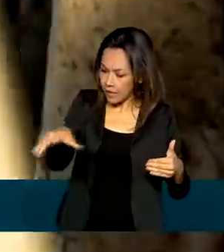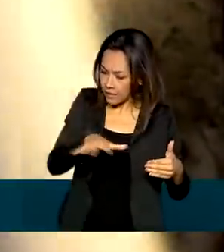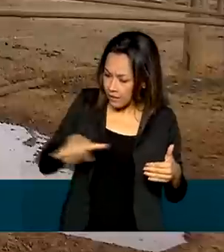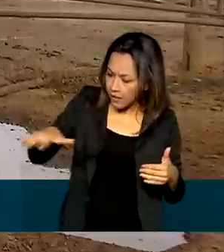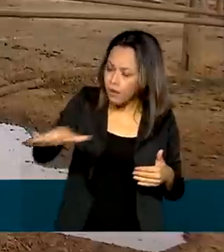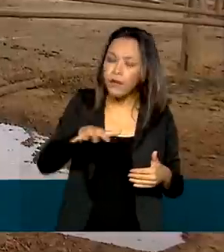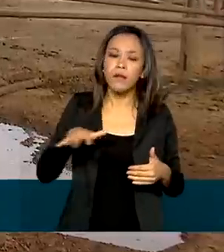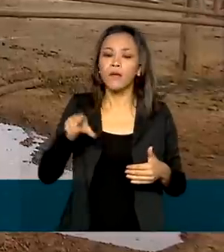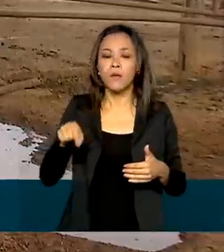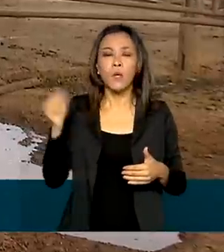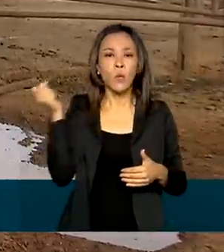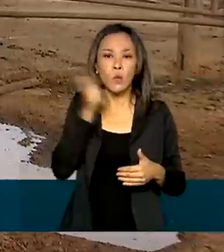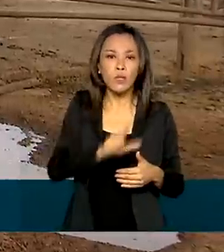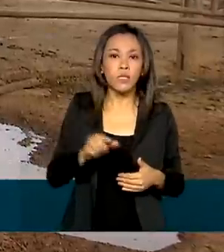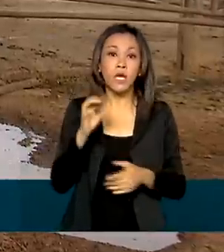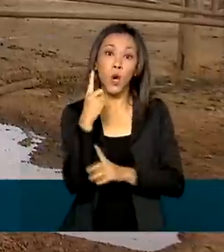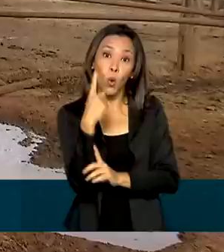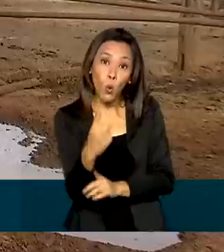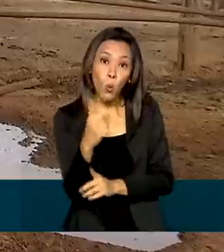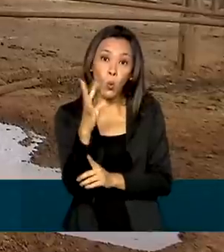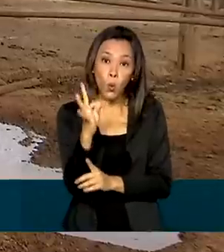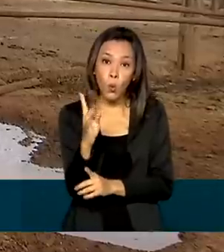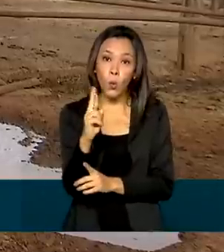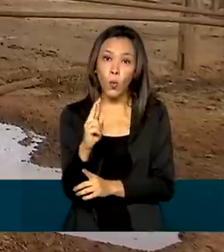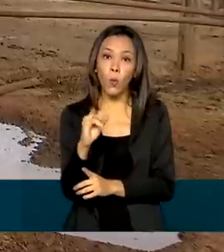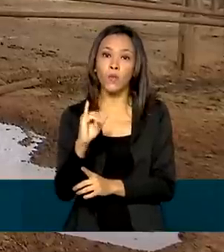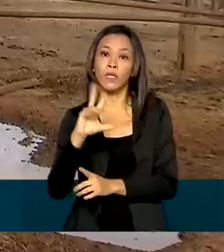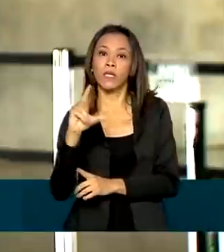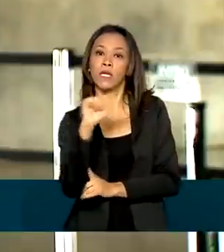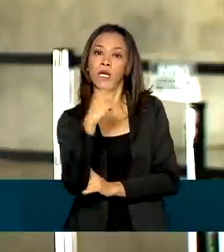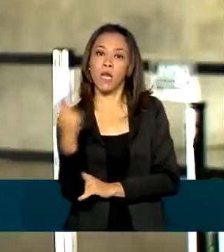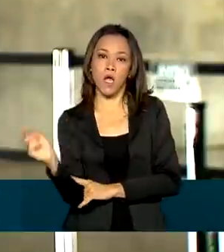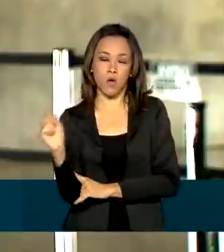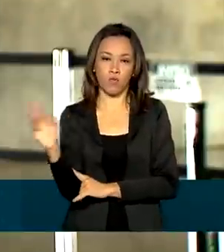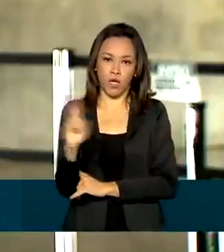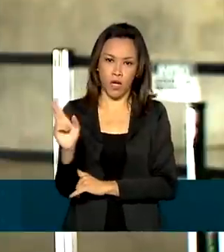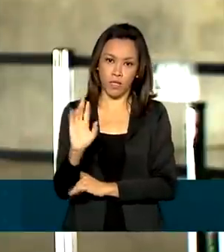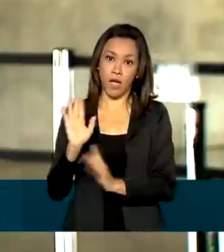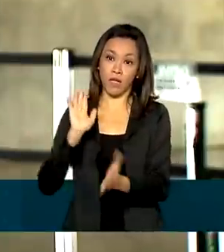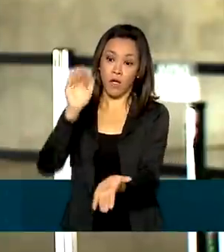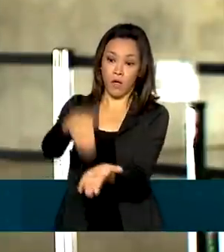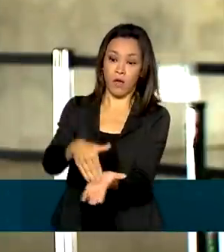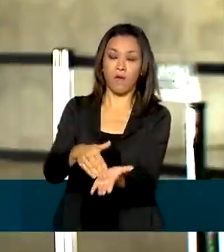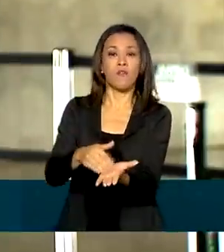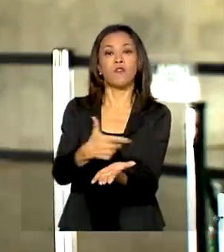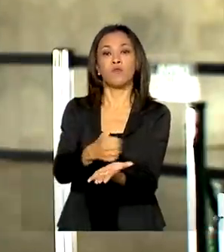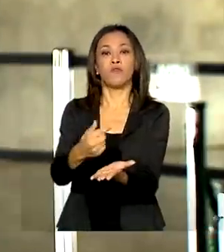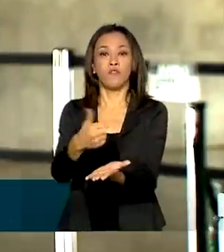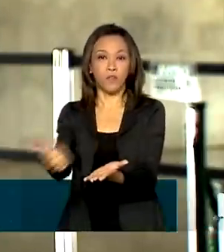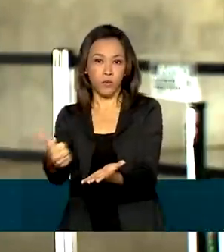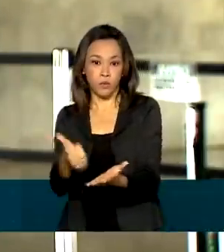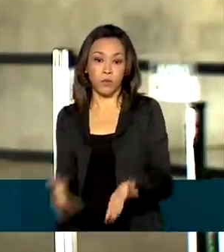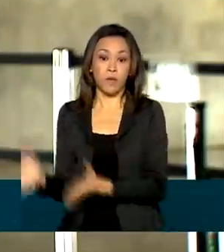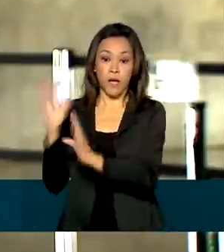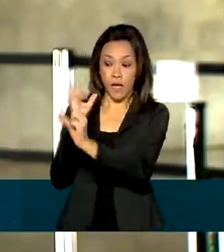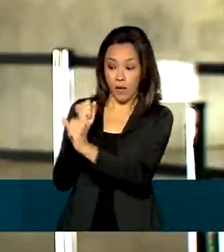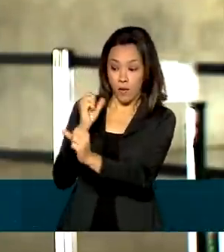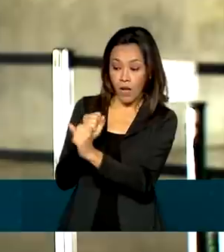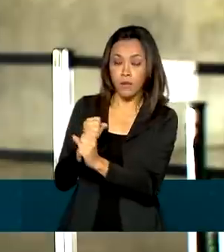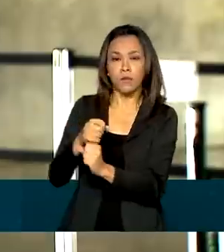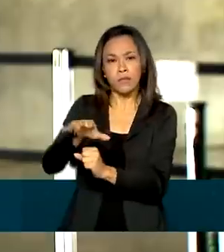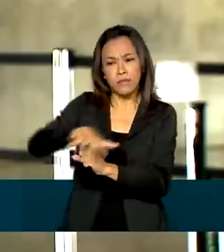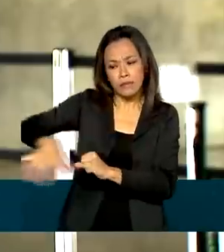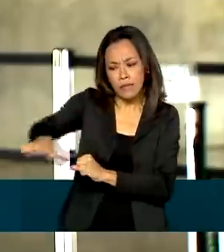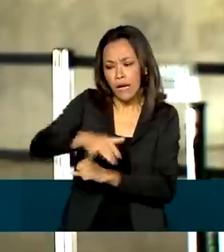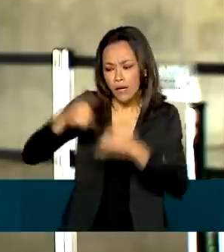o VPB, atinja um trilhão de reais até o final de 2021. O VPB é calculado com base na produção da safra agrícola